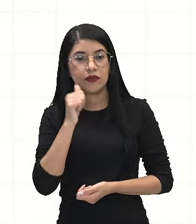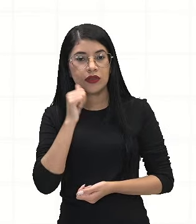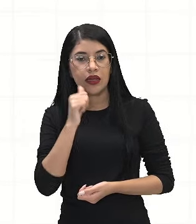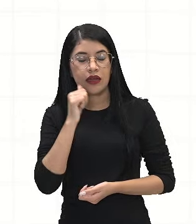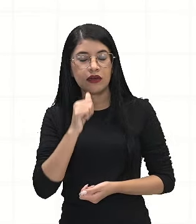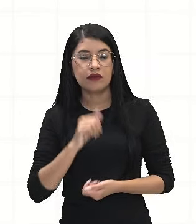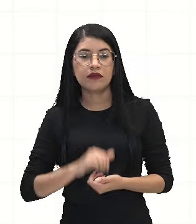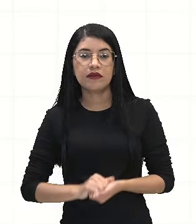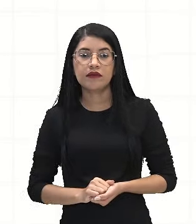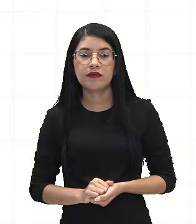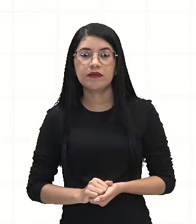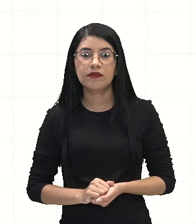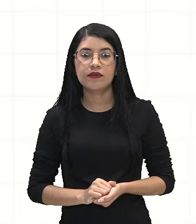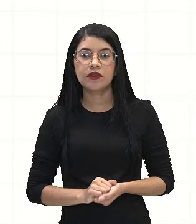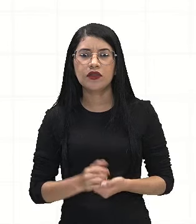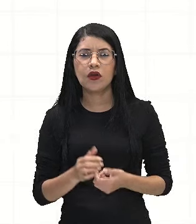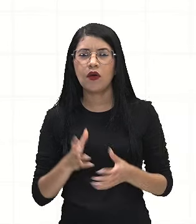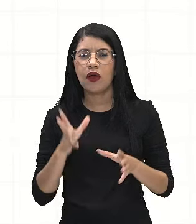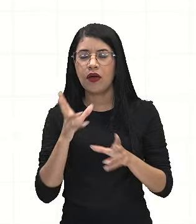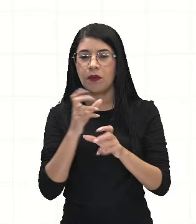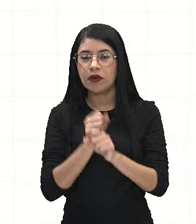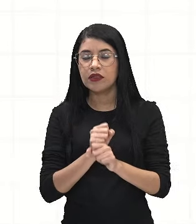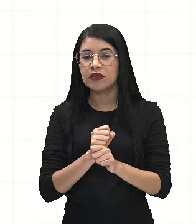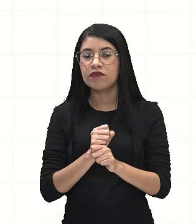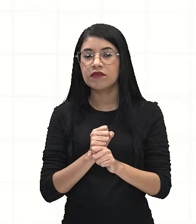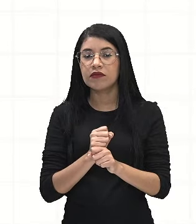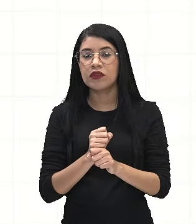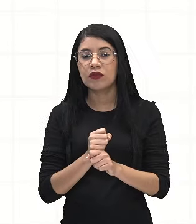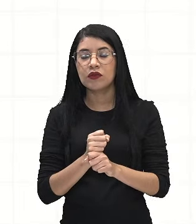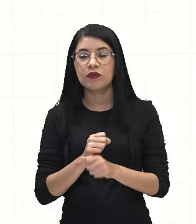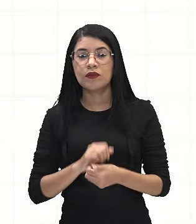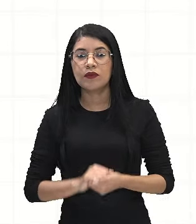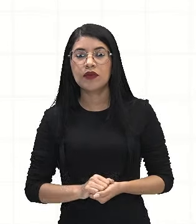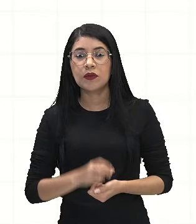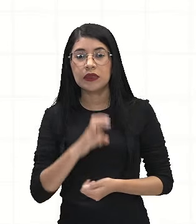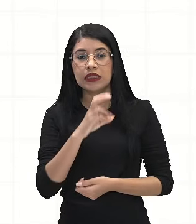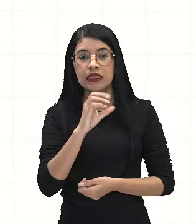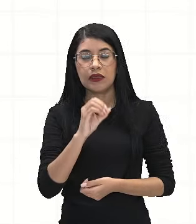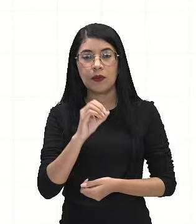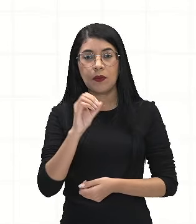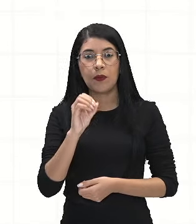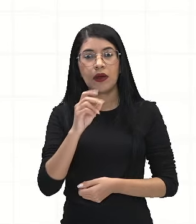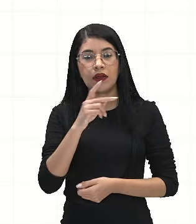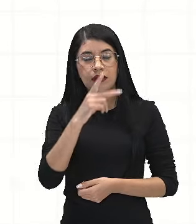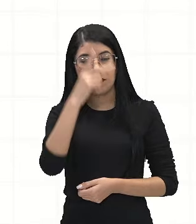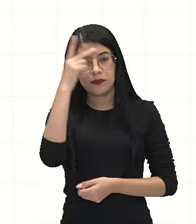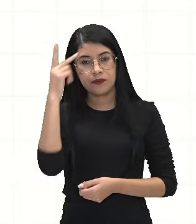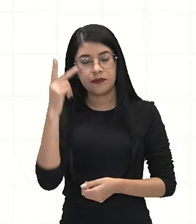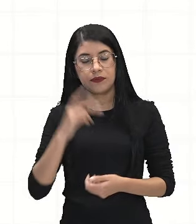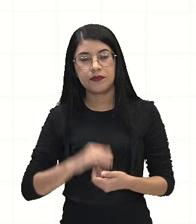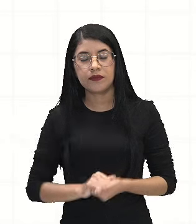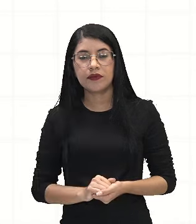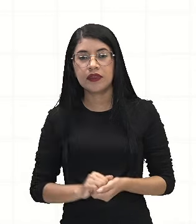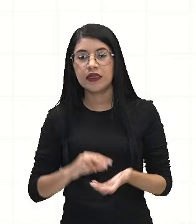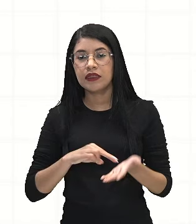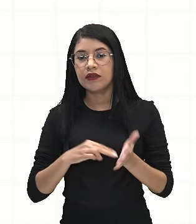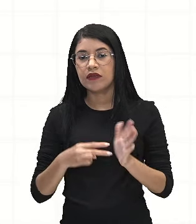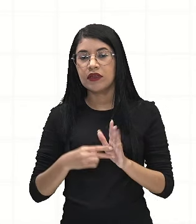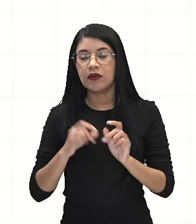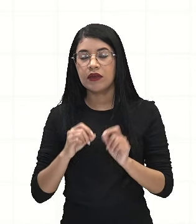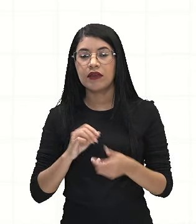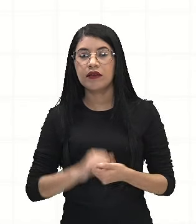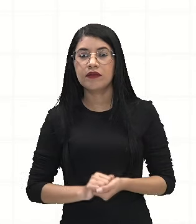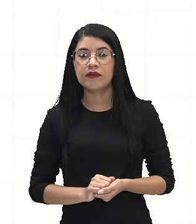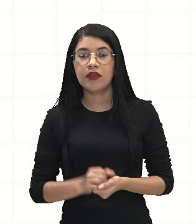ser homem ou mulher. Só estou analisando os usuários. Então, são 50. Se são 50, quer dizer que o total de